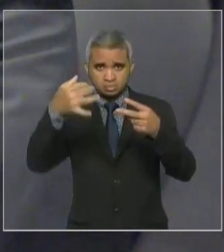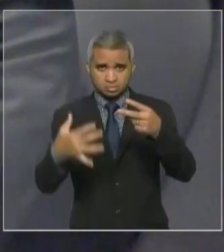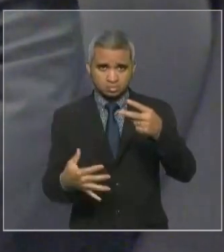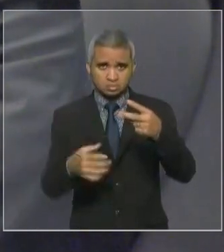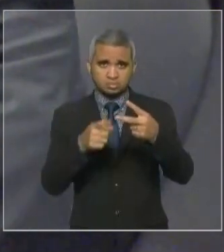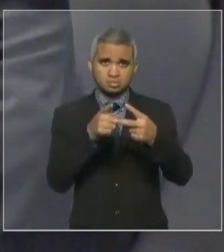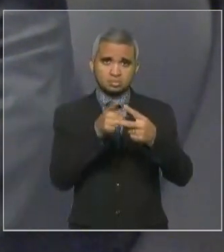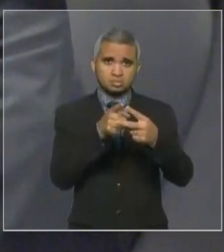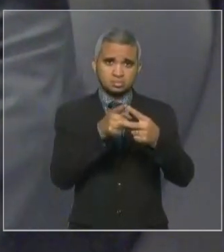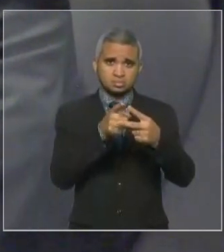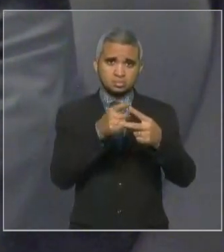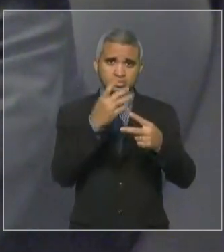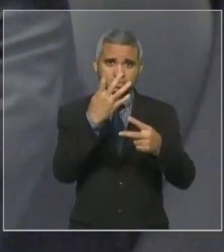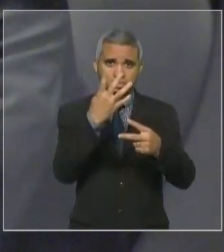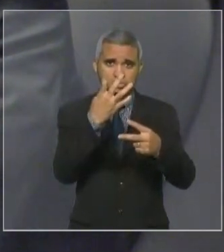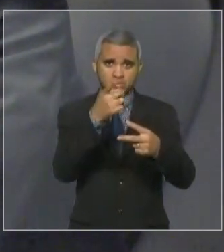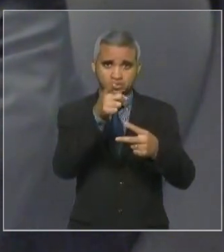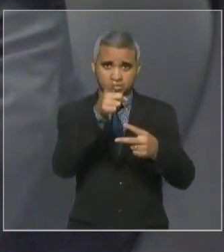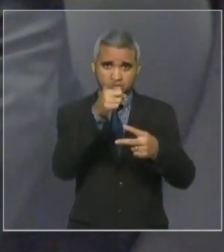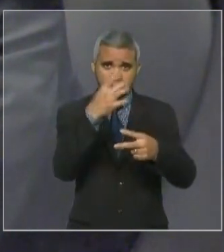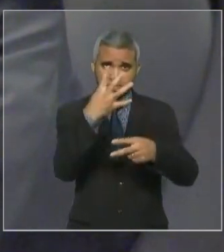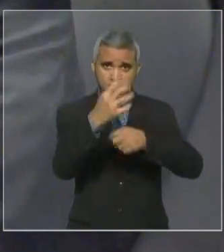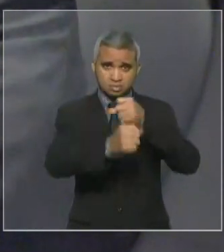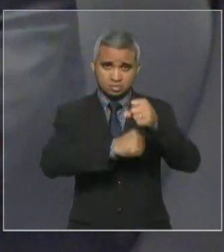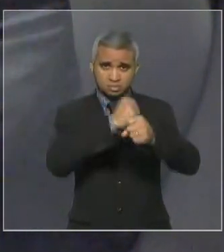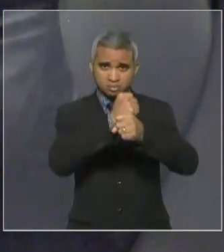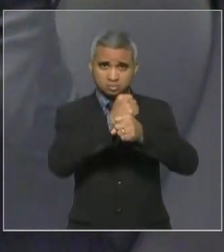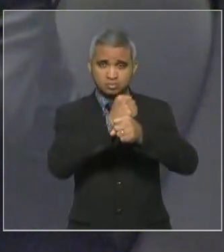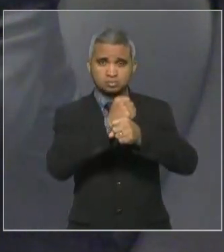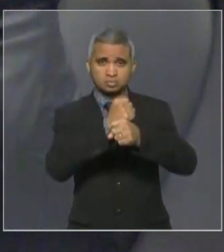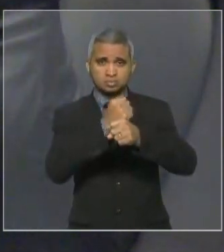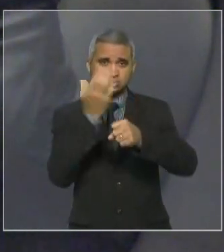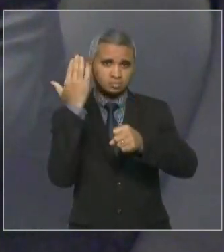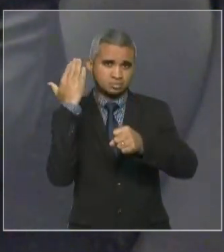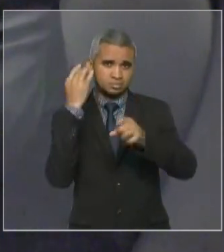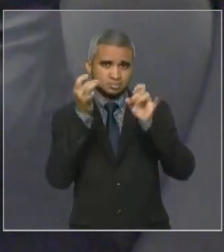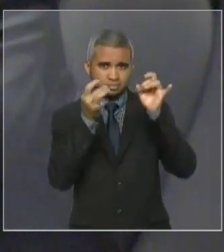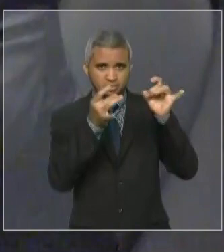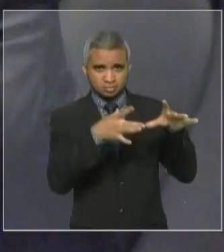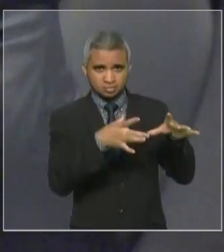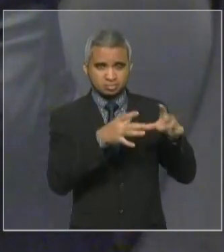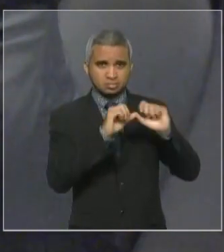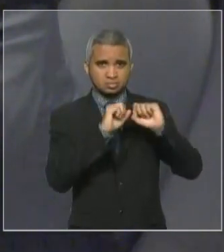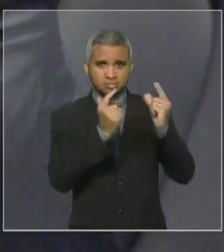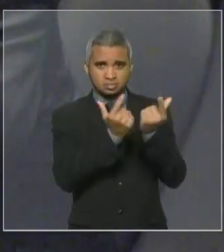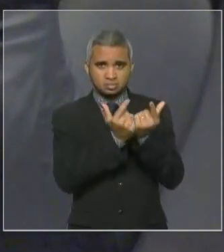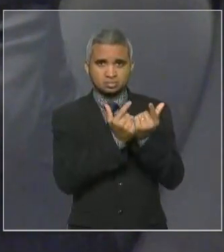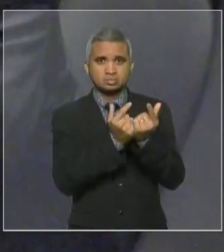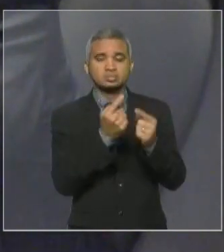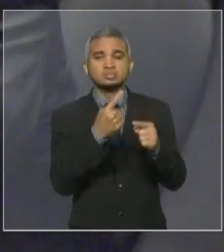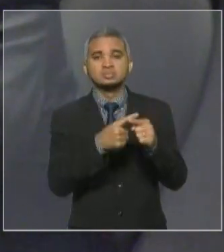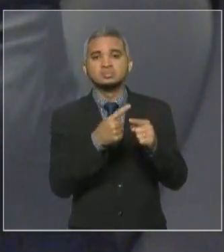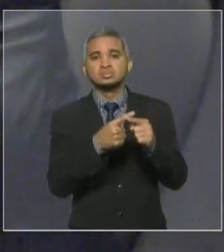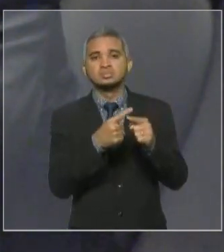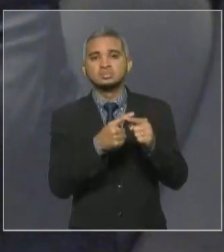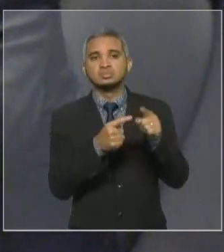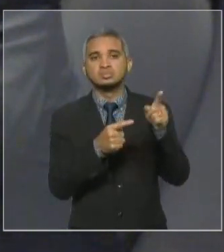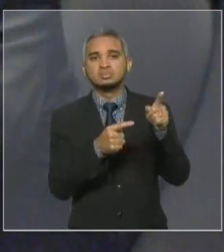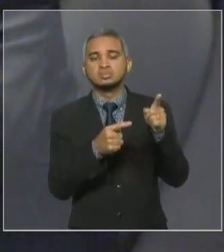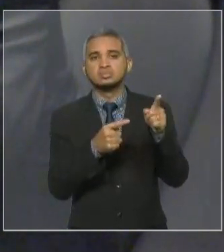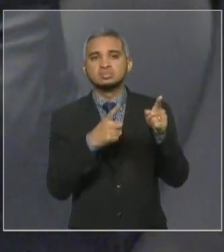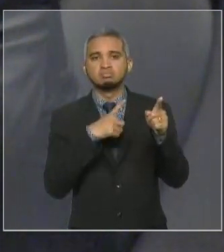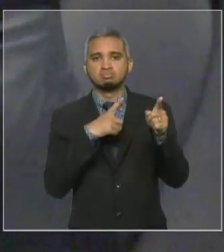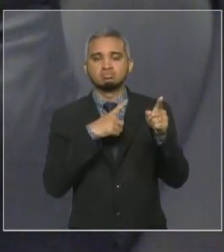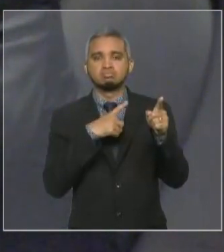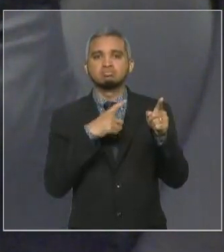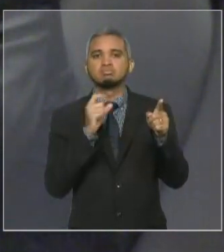quatro anos fora desta casa pela grandeza que teve no momento que não